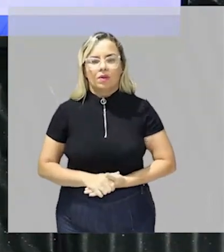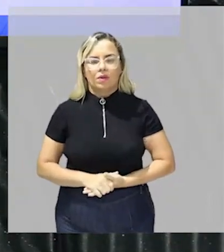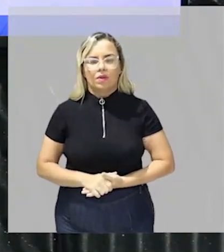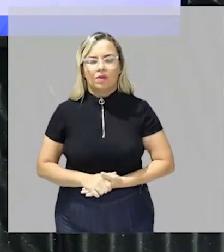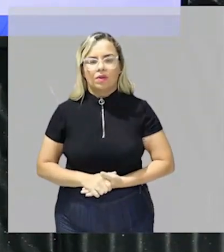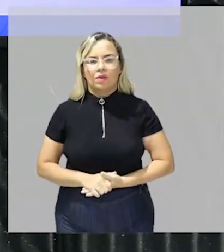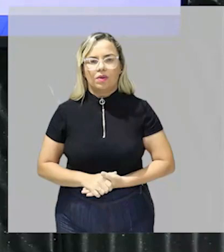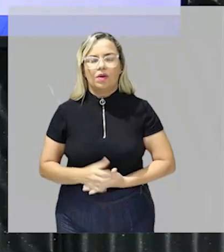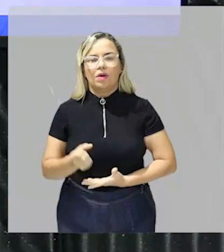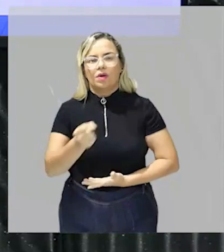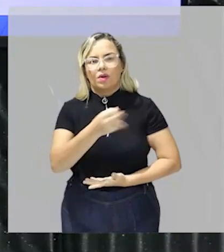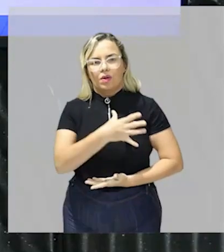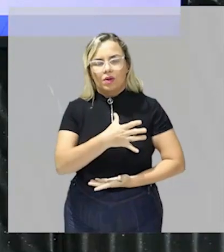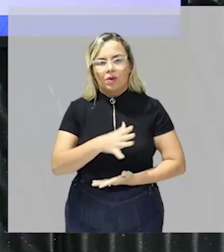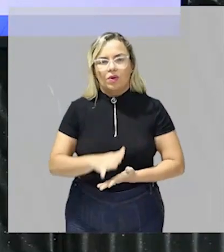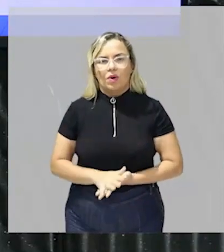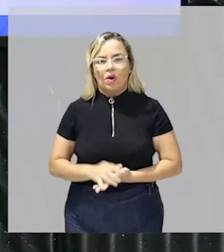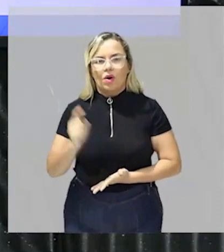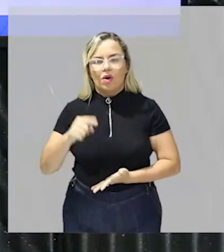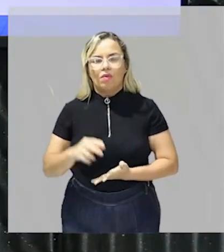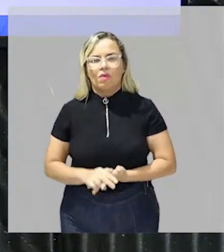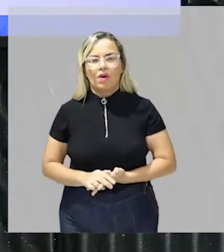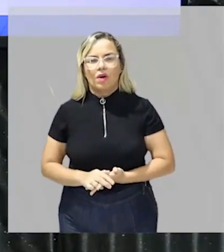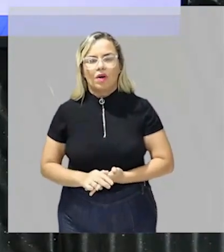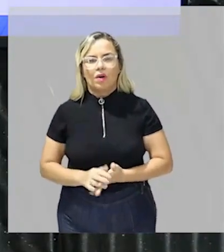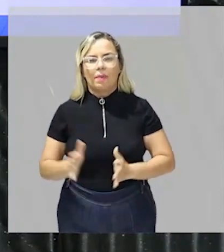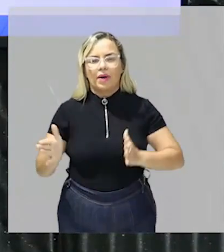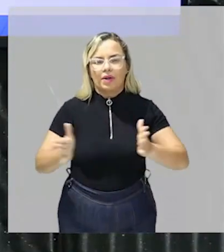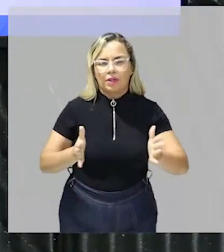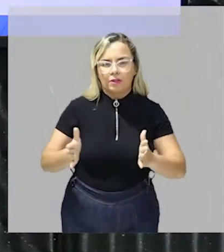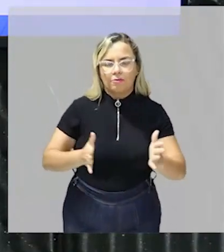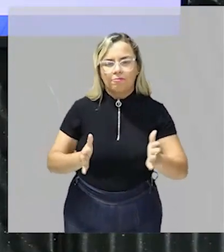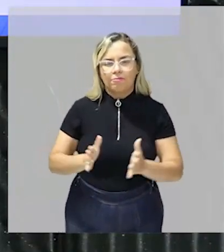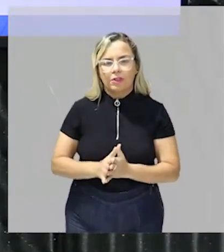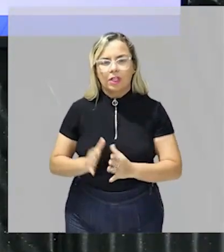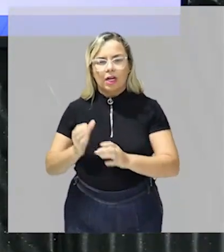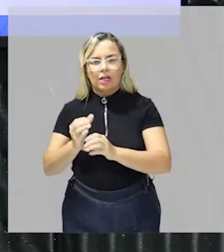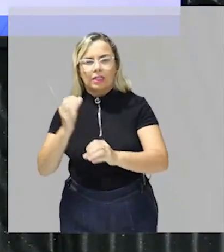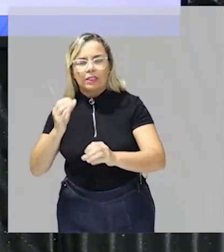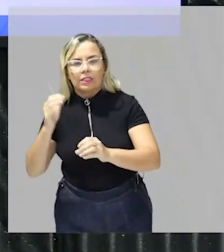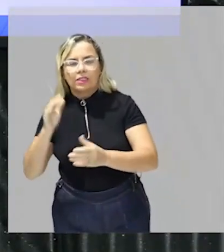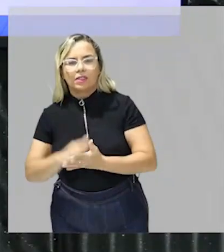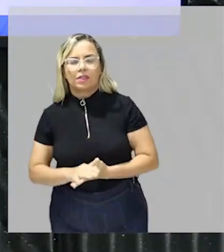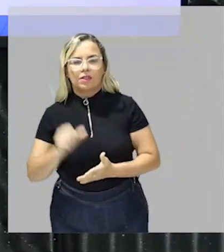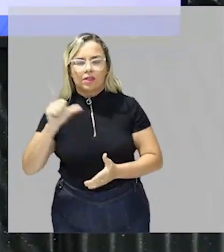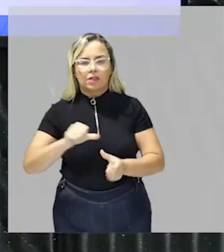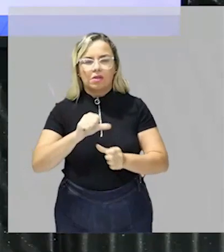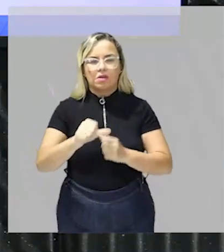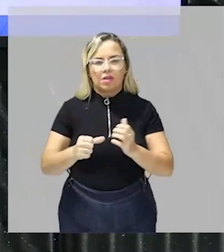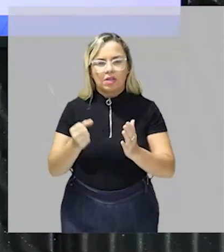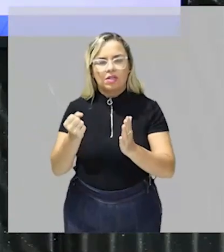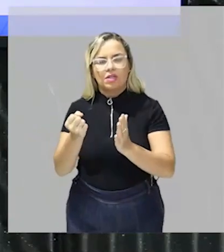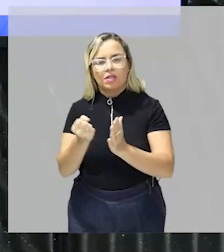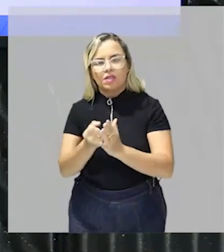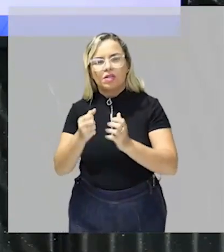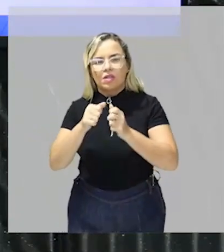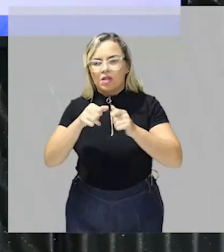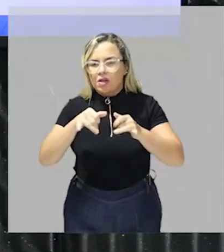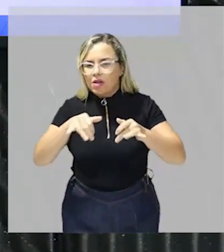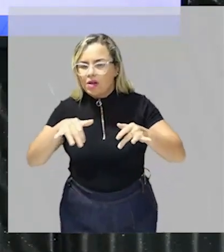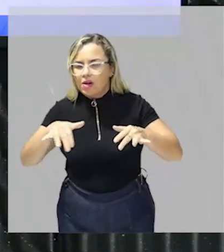estejam nessa nova era da arquitetura e que se convertam em símbolos para a luta contra a contaminação